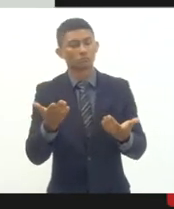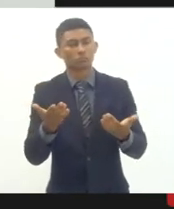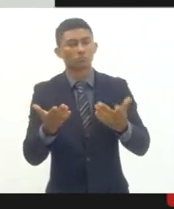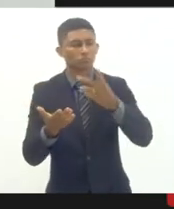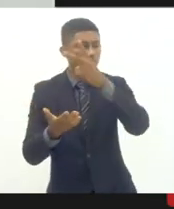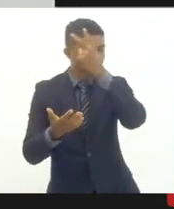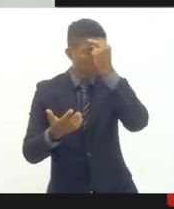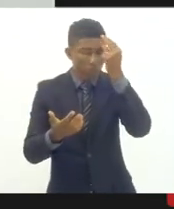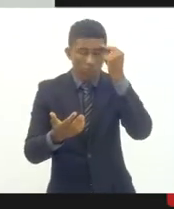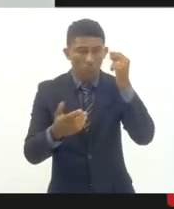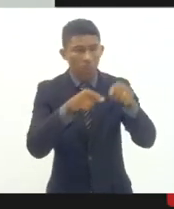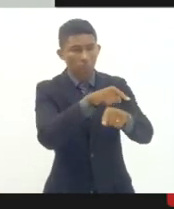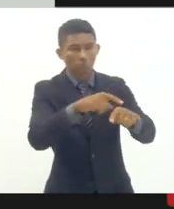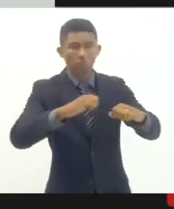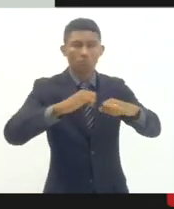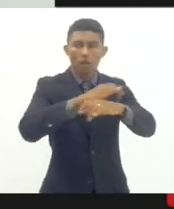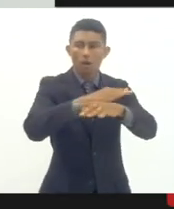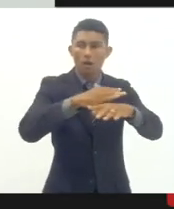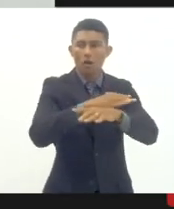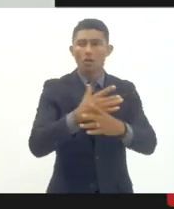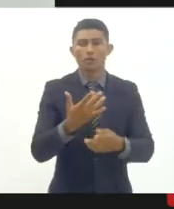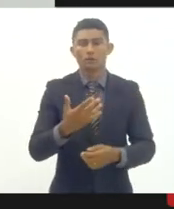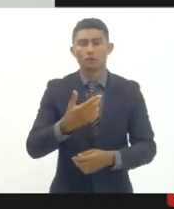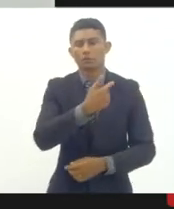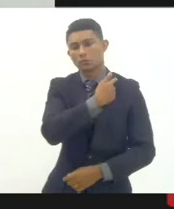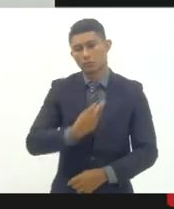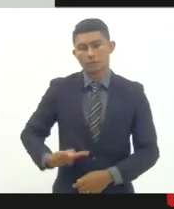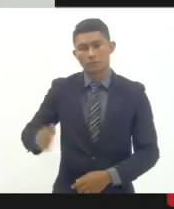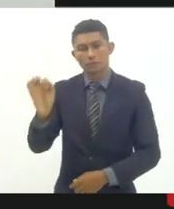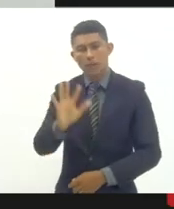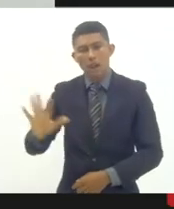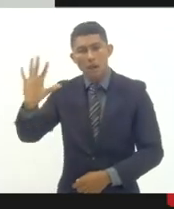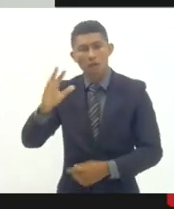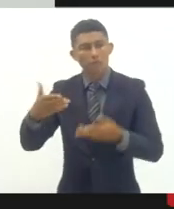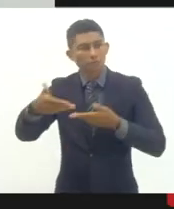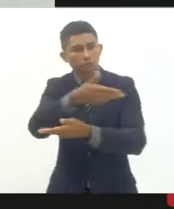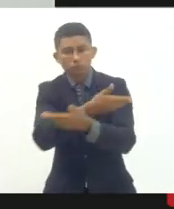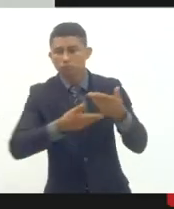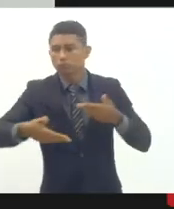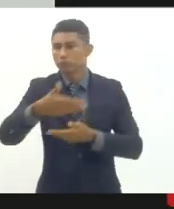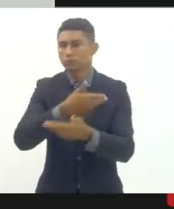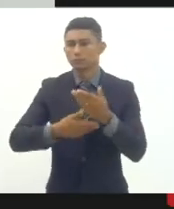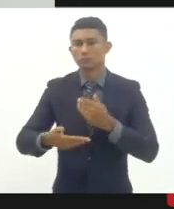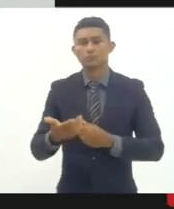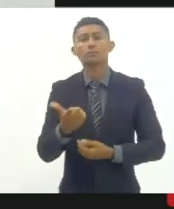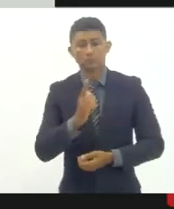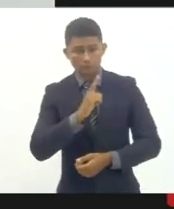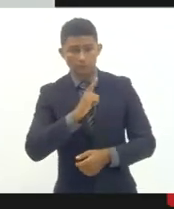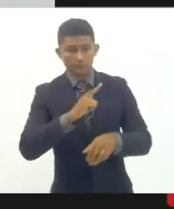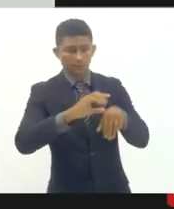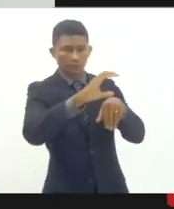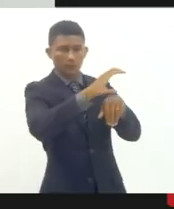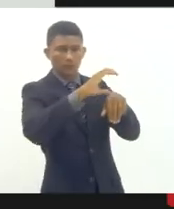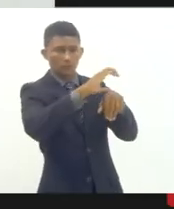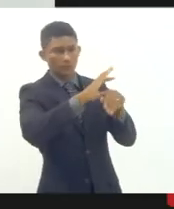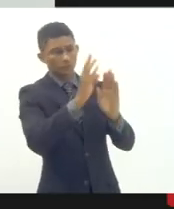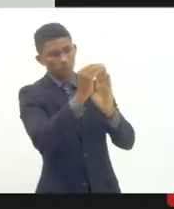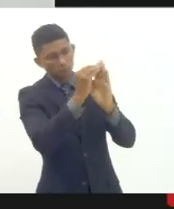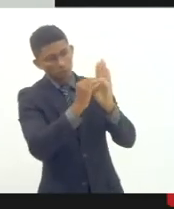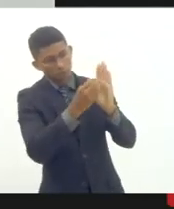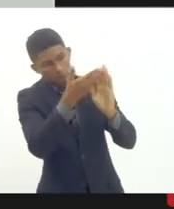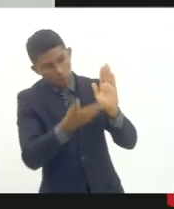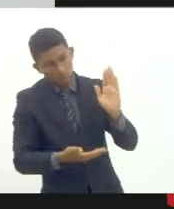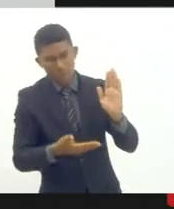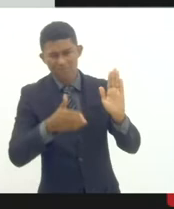como que nós temos tratado esse regime de colaboração que está na constituição entre estado